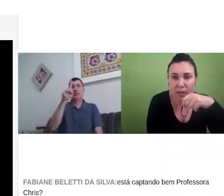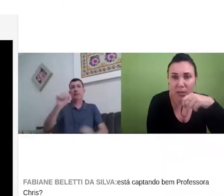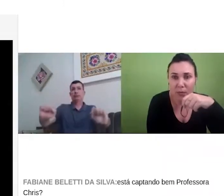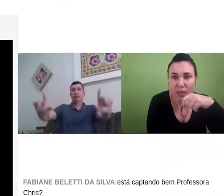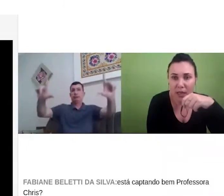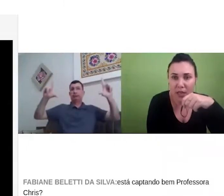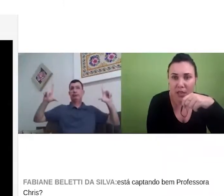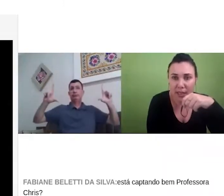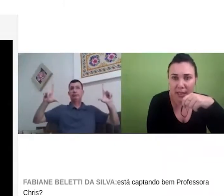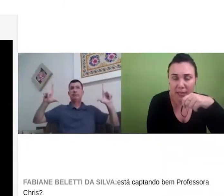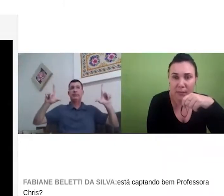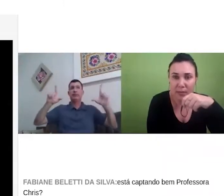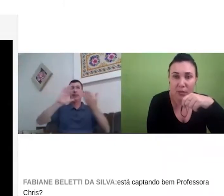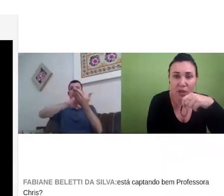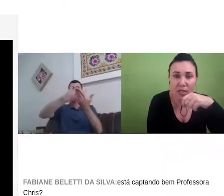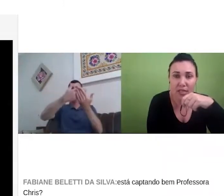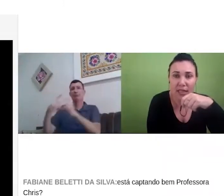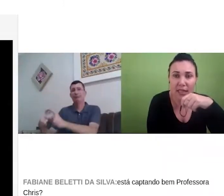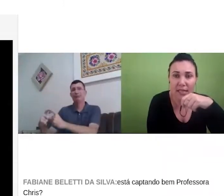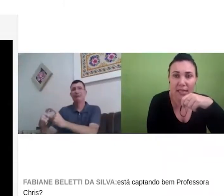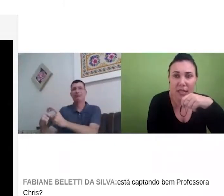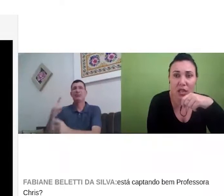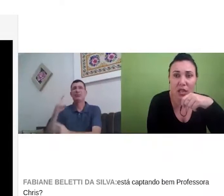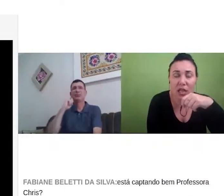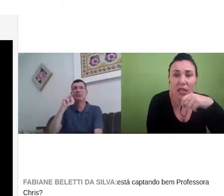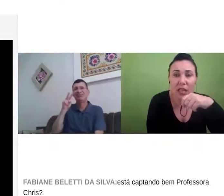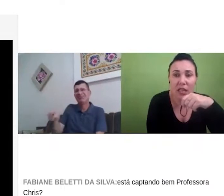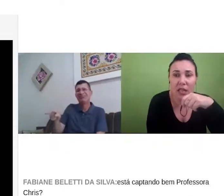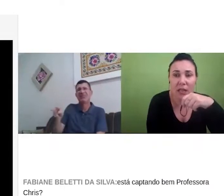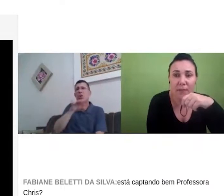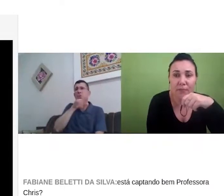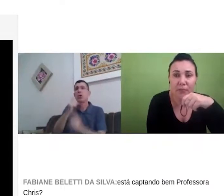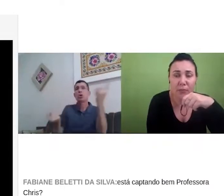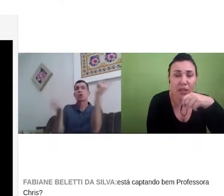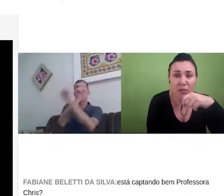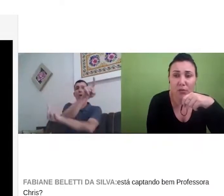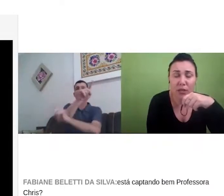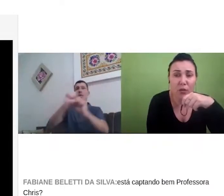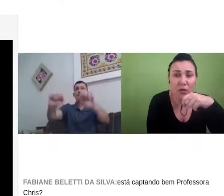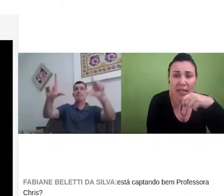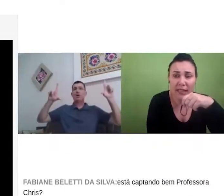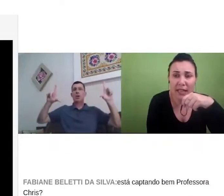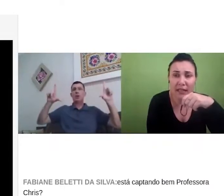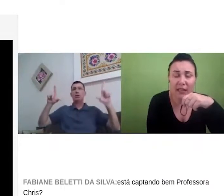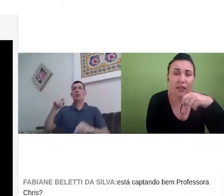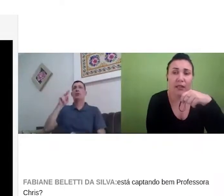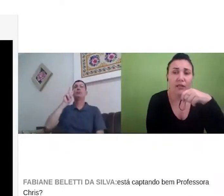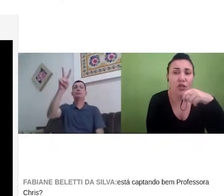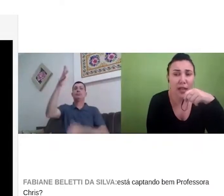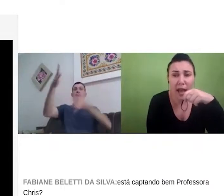opinião, né, sobre a janela de libras, eu acho que seria interessante que, porque assim, o surdo, ele não consegue